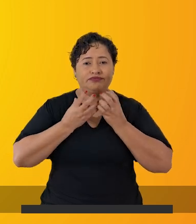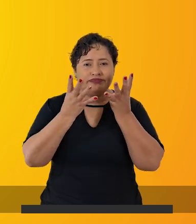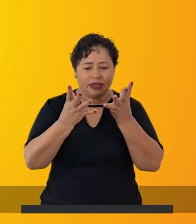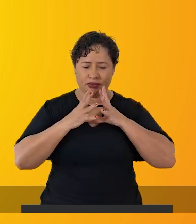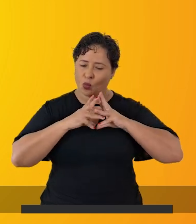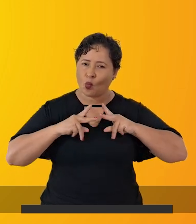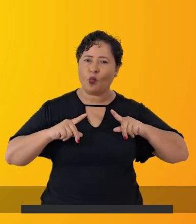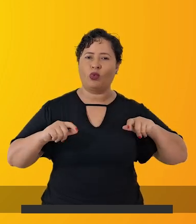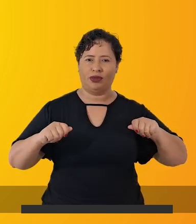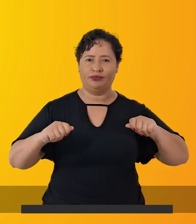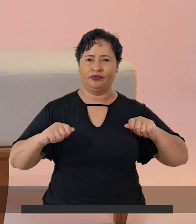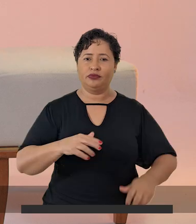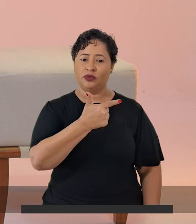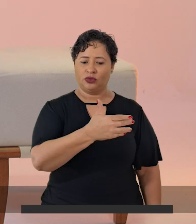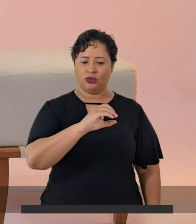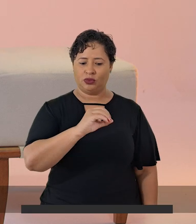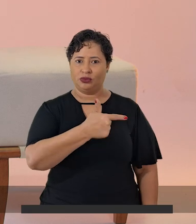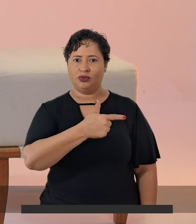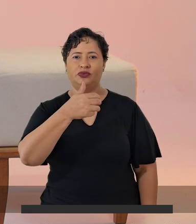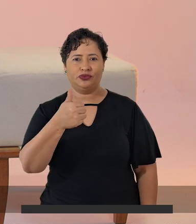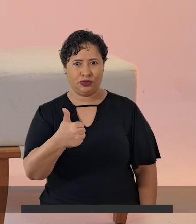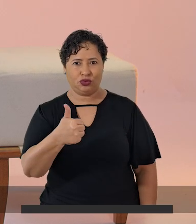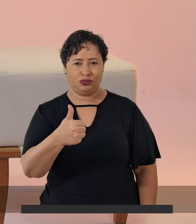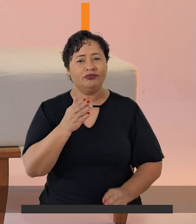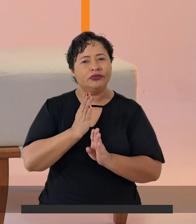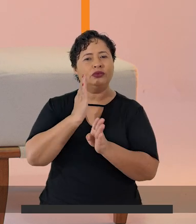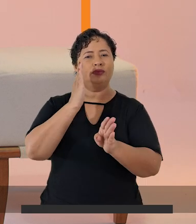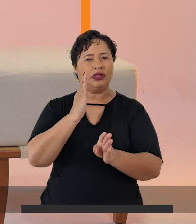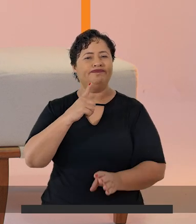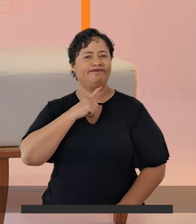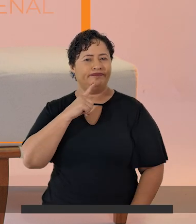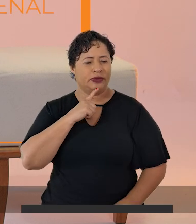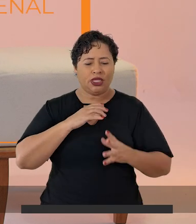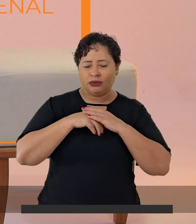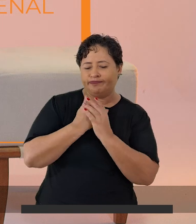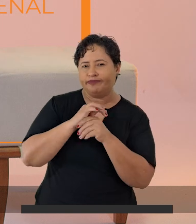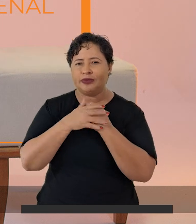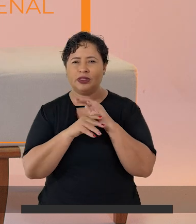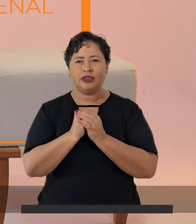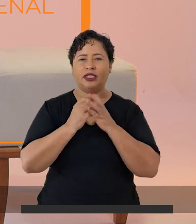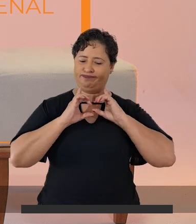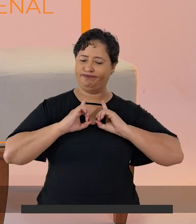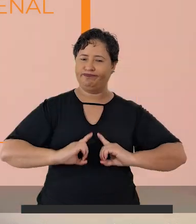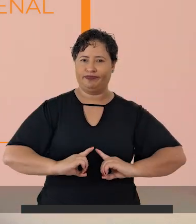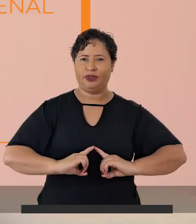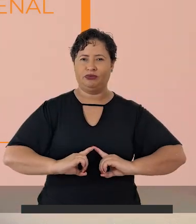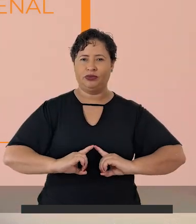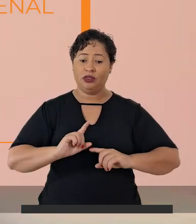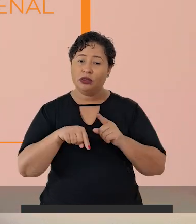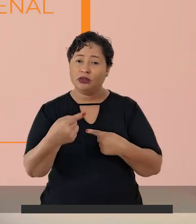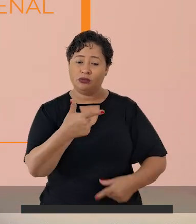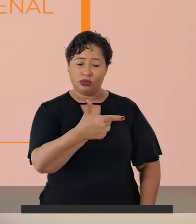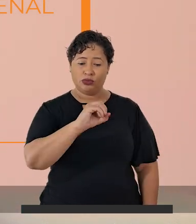Falar pode curar. Em 2021, eu fui diagnosticado com transtorno de ansiedade e misto de depressão. E na